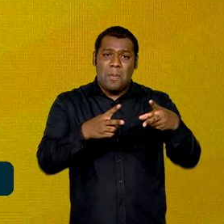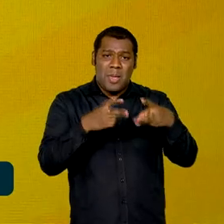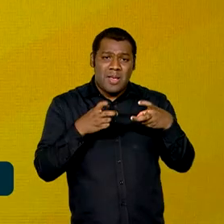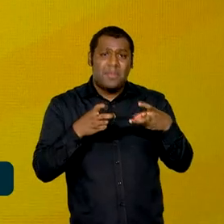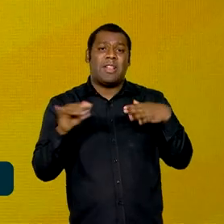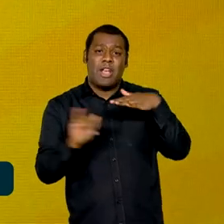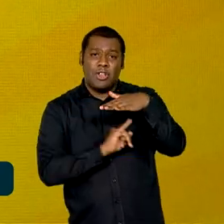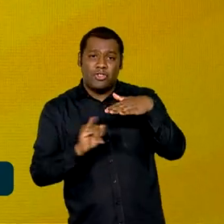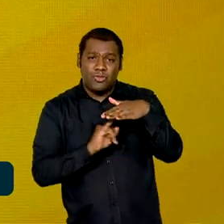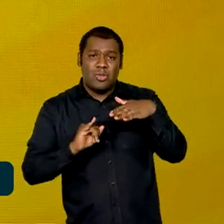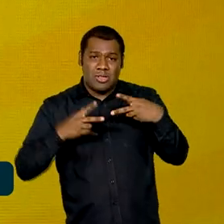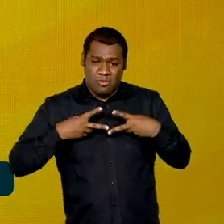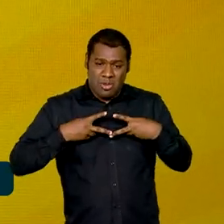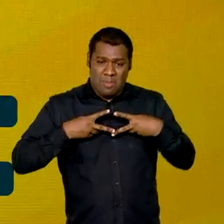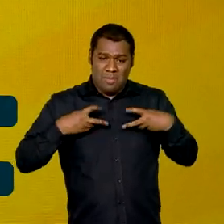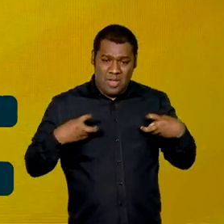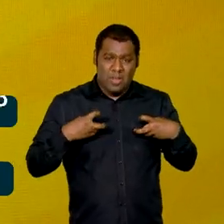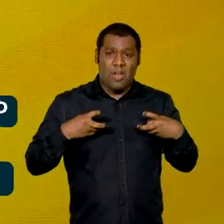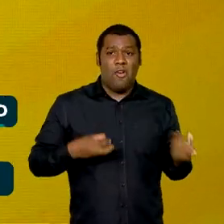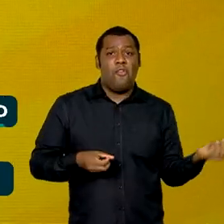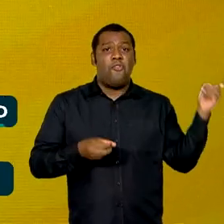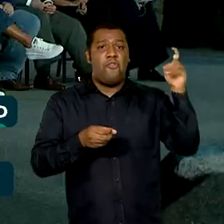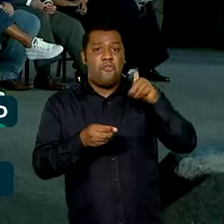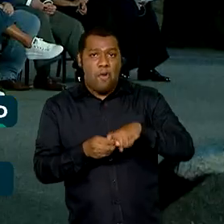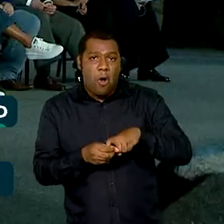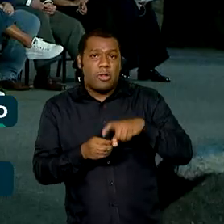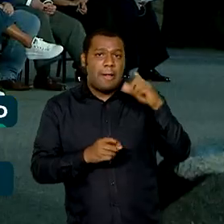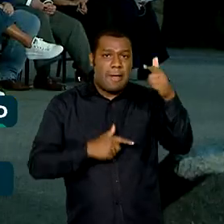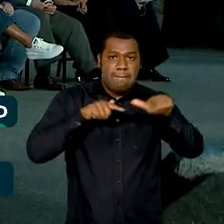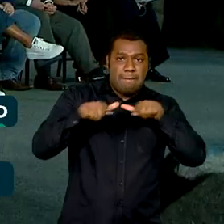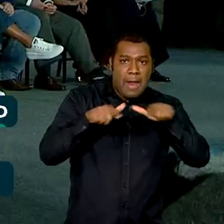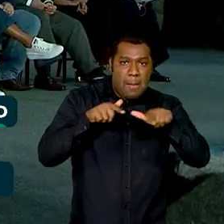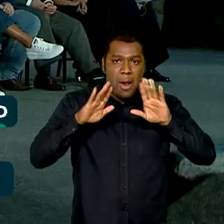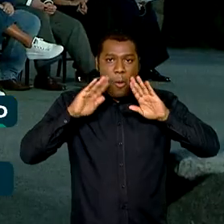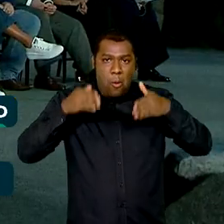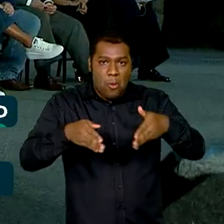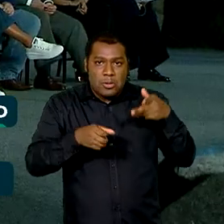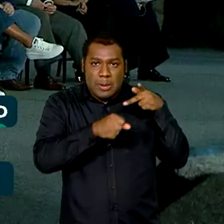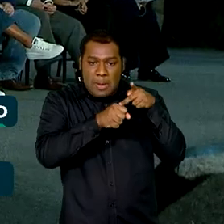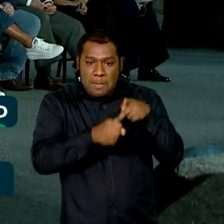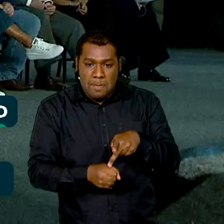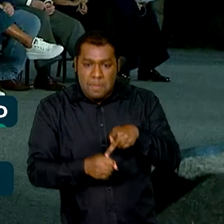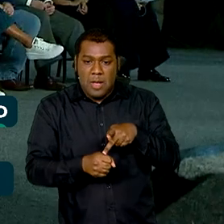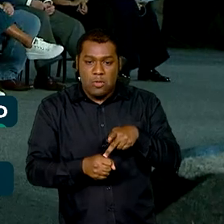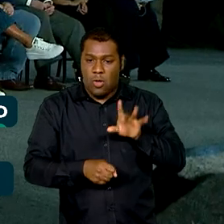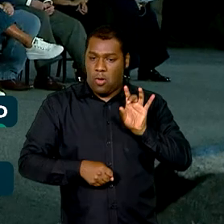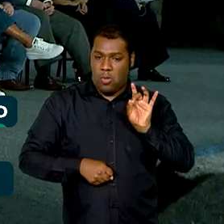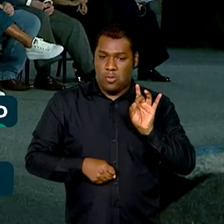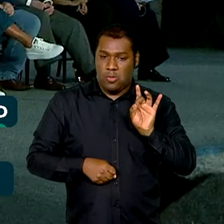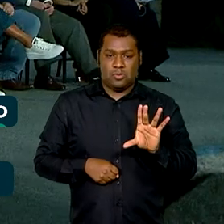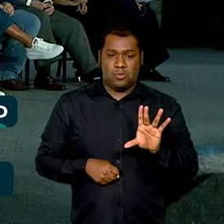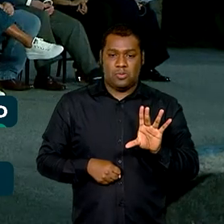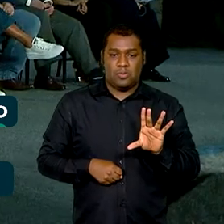voltou apenas a produzir mais petróleo, a refinar mais petróleo.